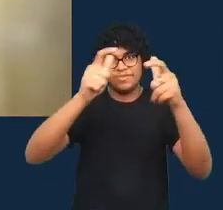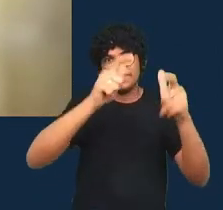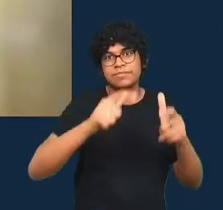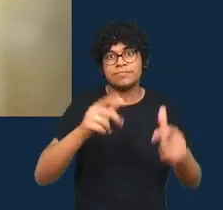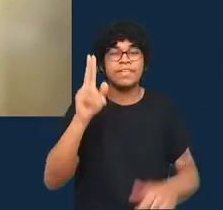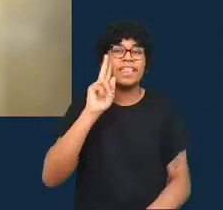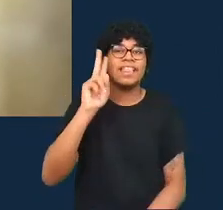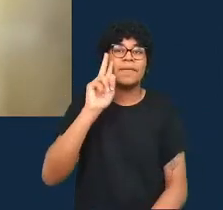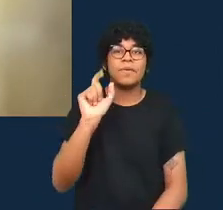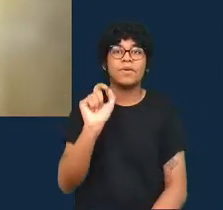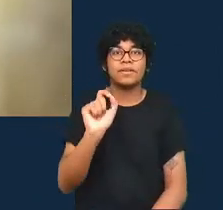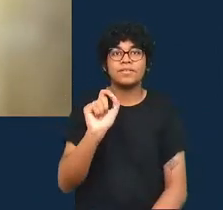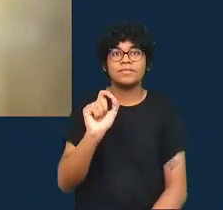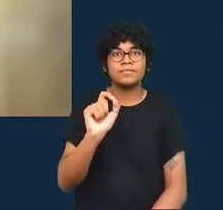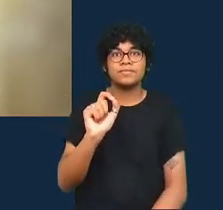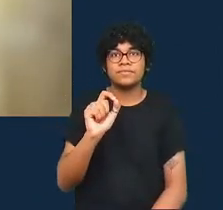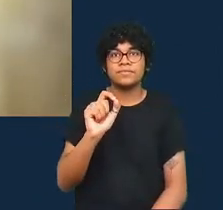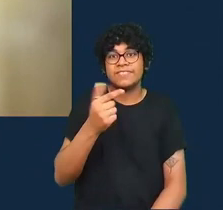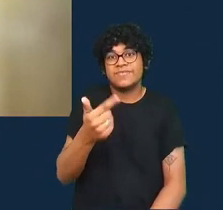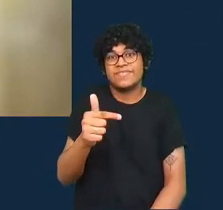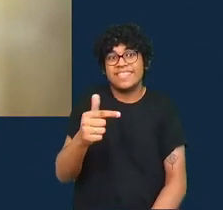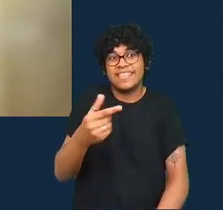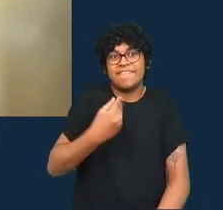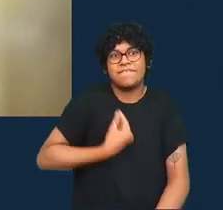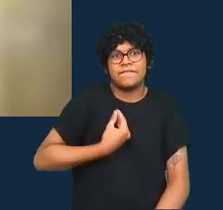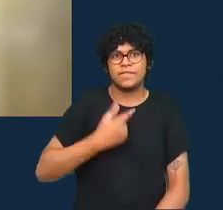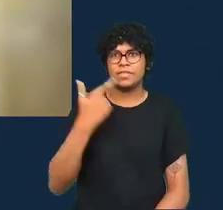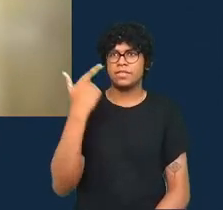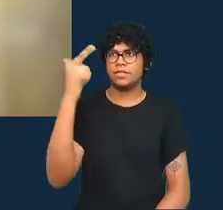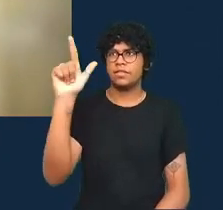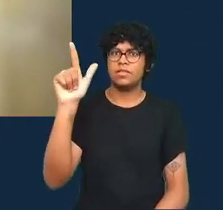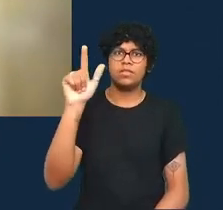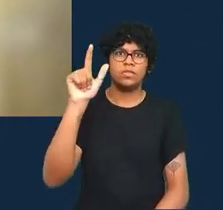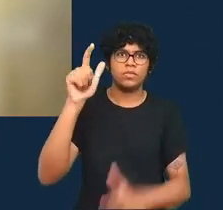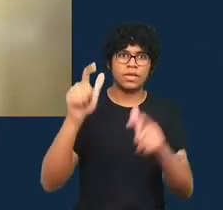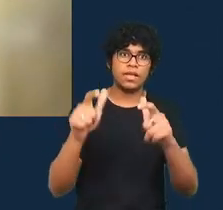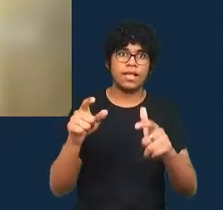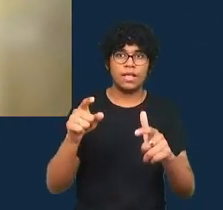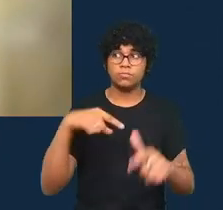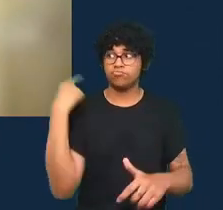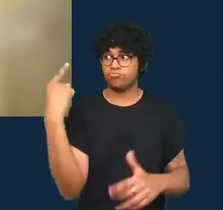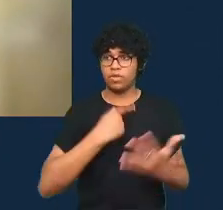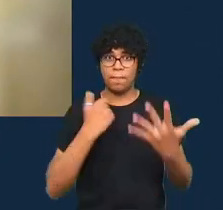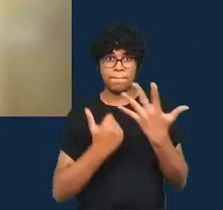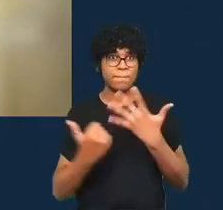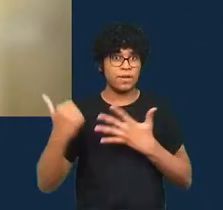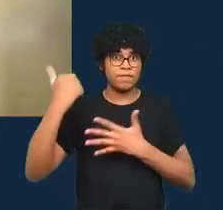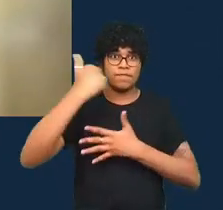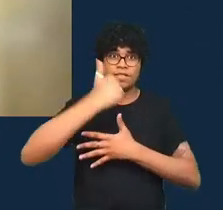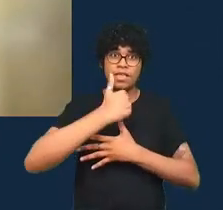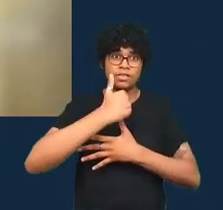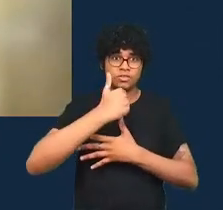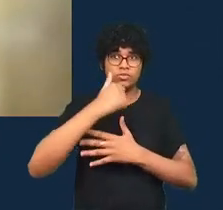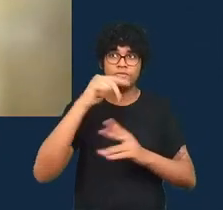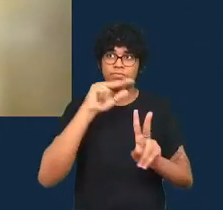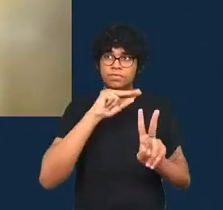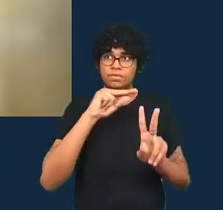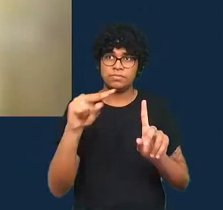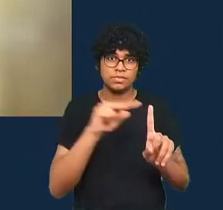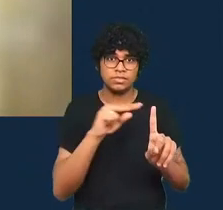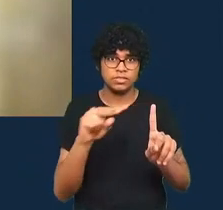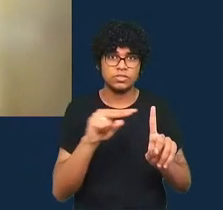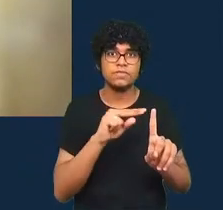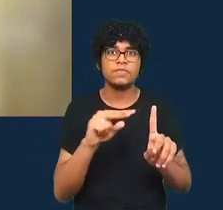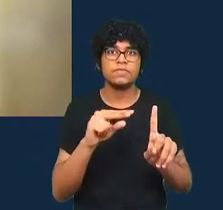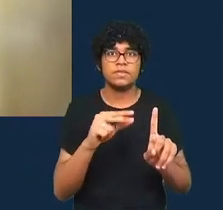ele não existe lá e nós falamos de uma perspectiva privilegiada e há um lugar outra coisa que eu queria dizer é que há um lugar